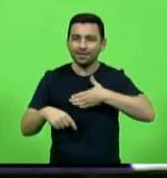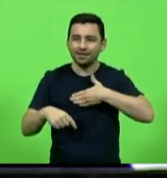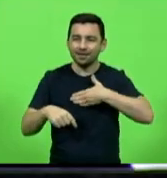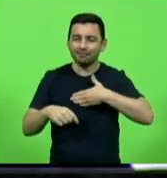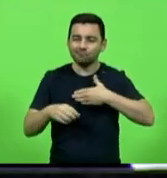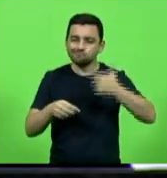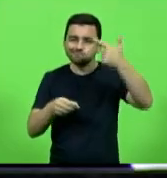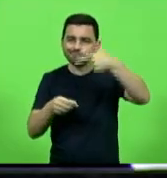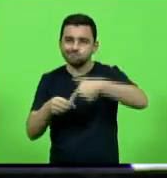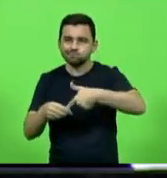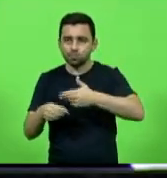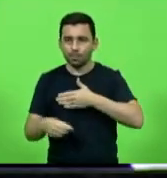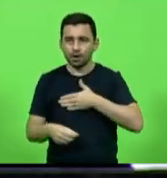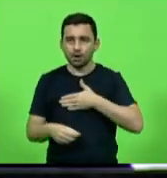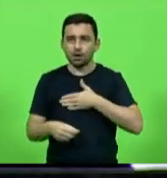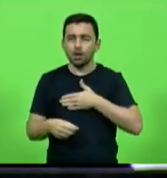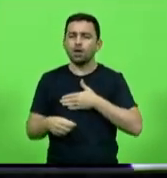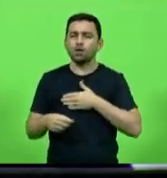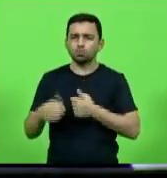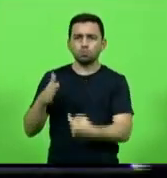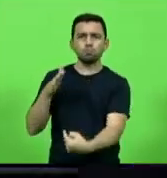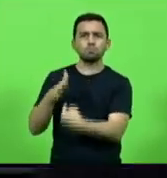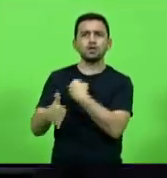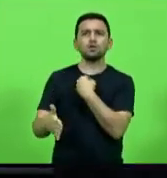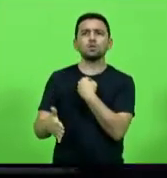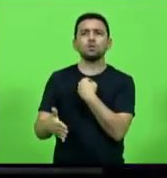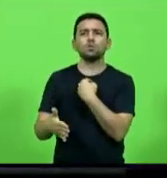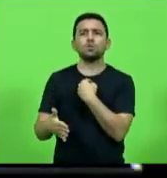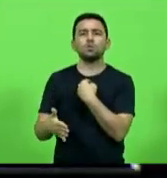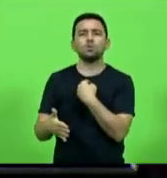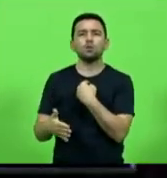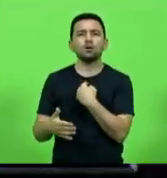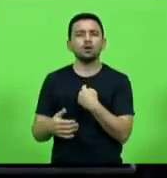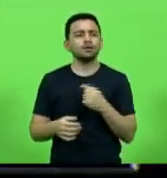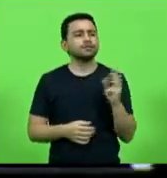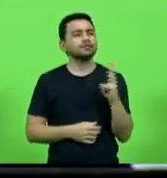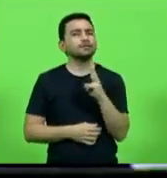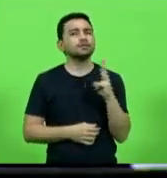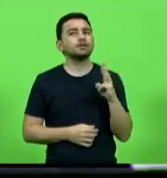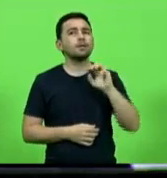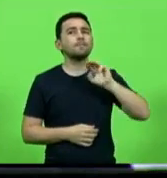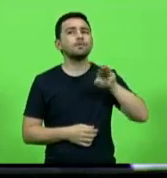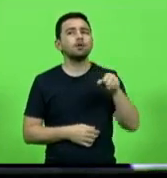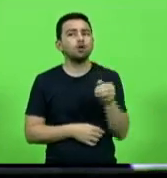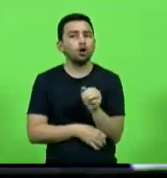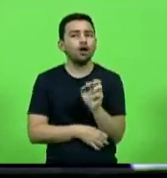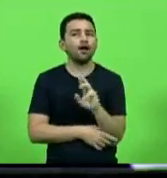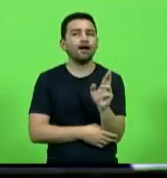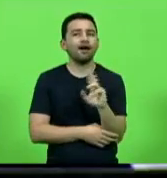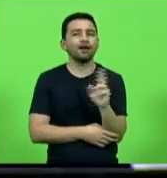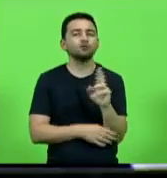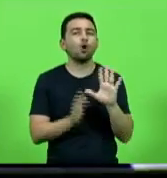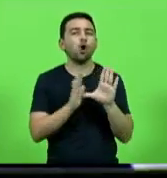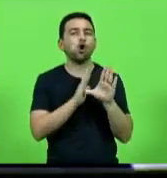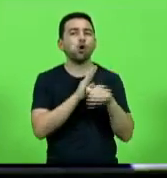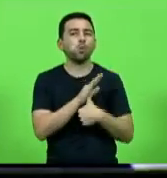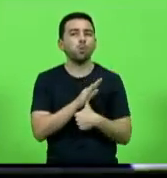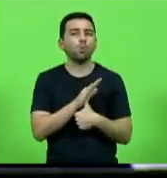tinha uma pergunta os 33 milhões de reais roubados